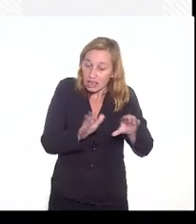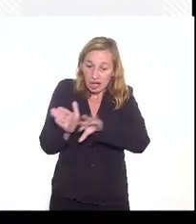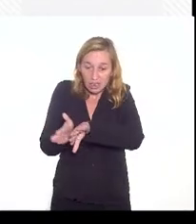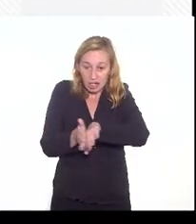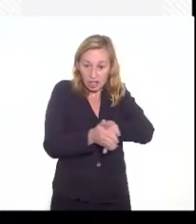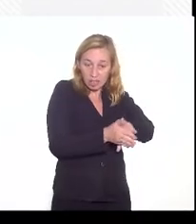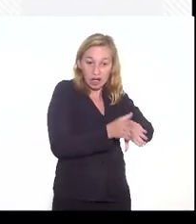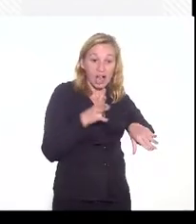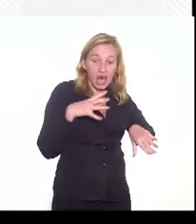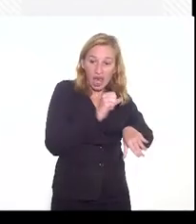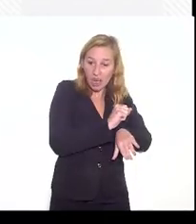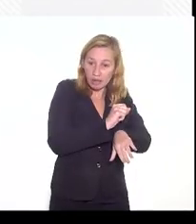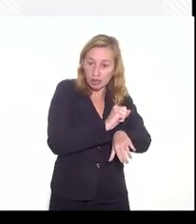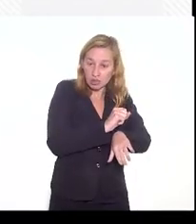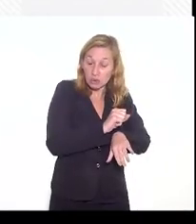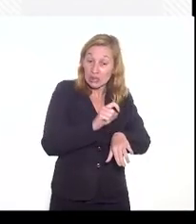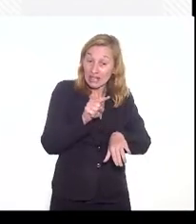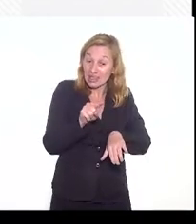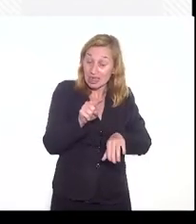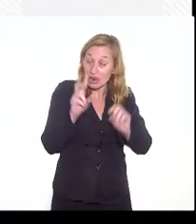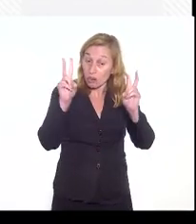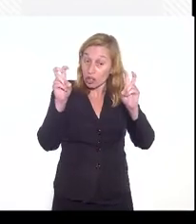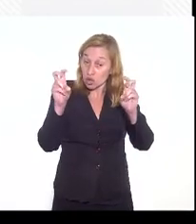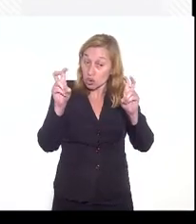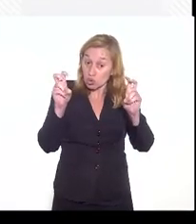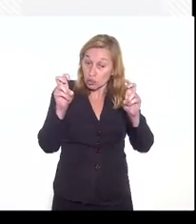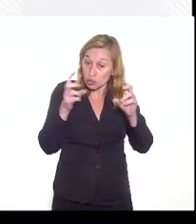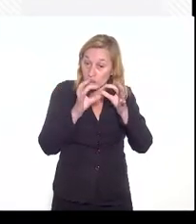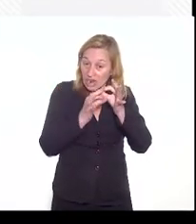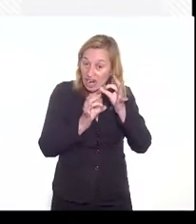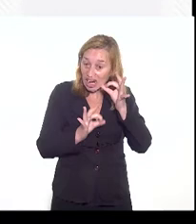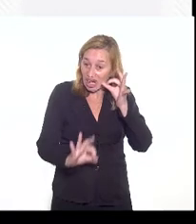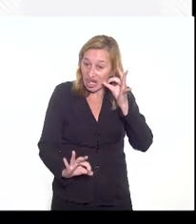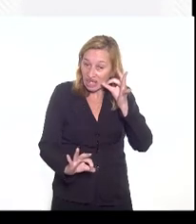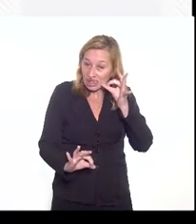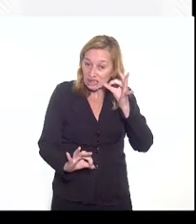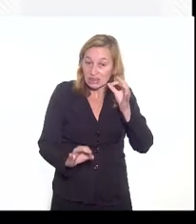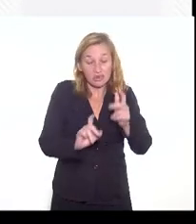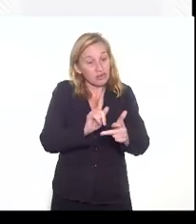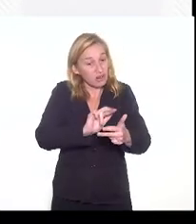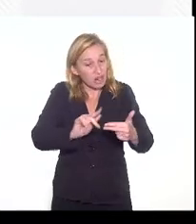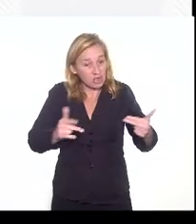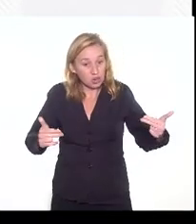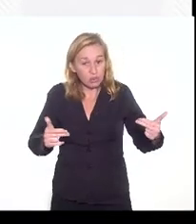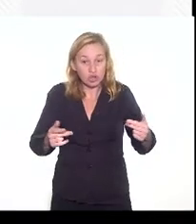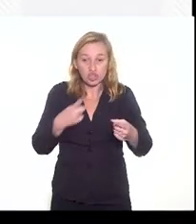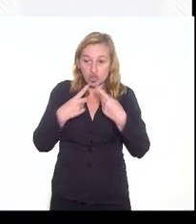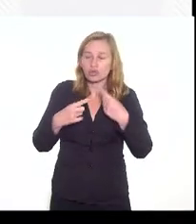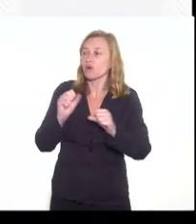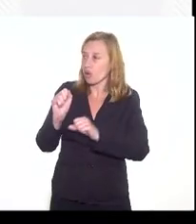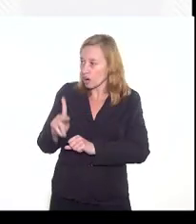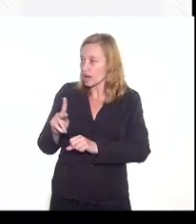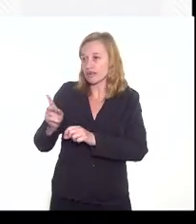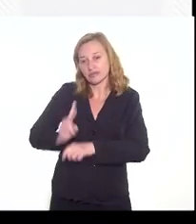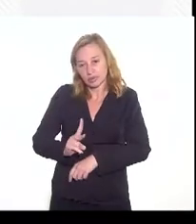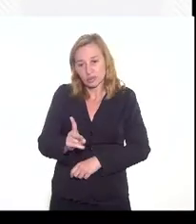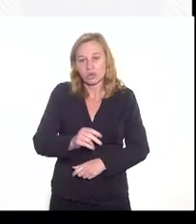para... Isso aqui é um... São várias horas de discussão que eles teriam. frente, vamos em frente.